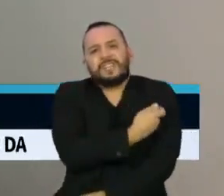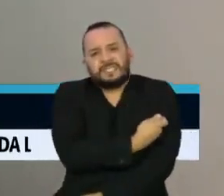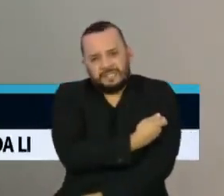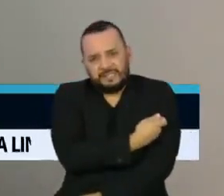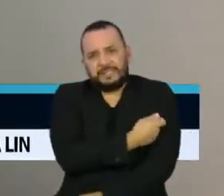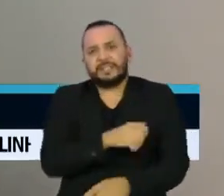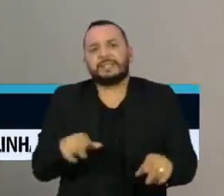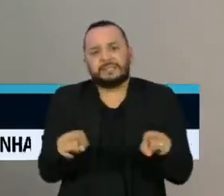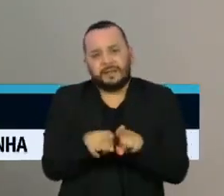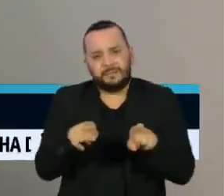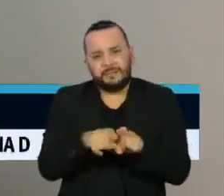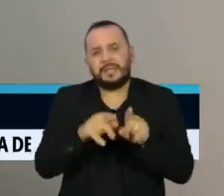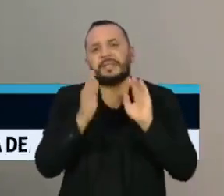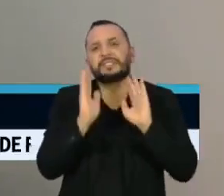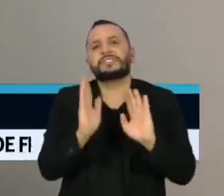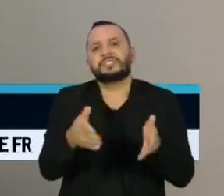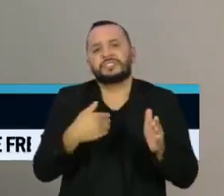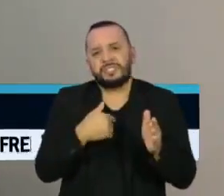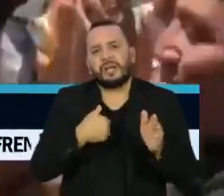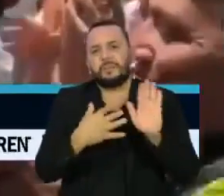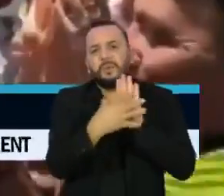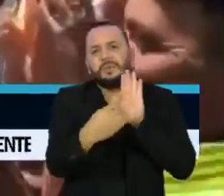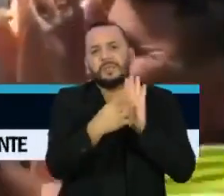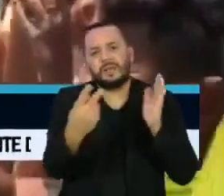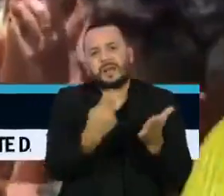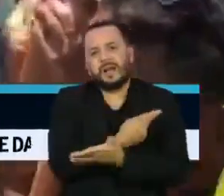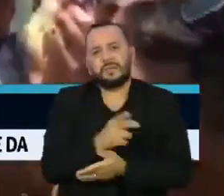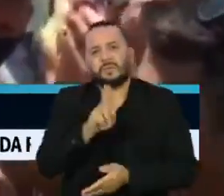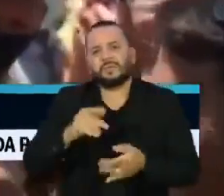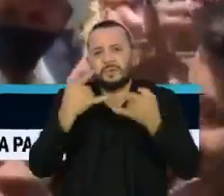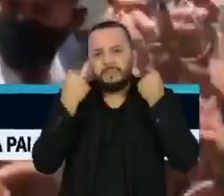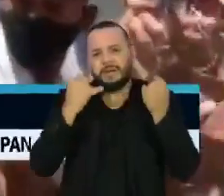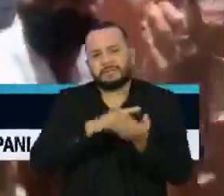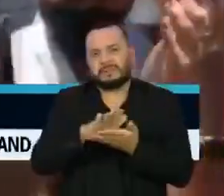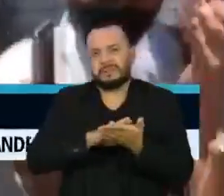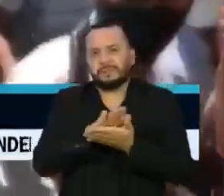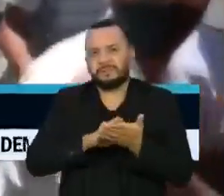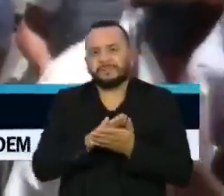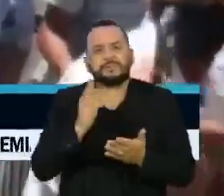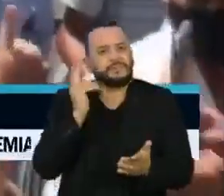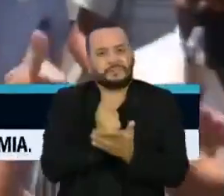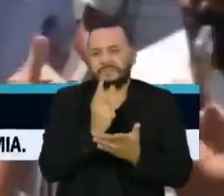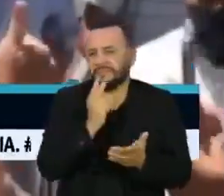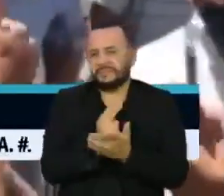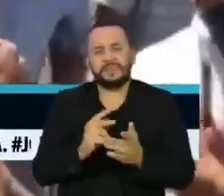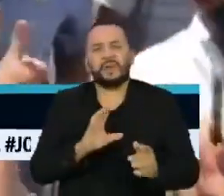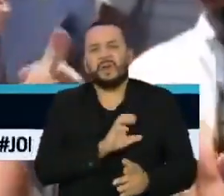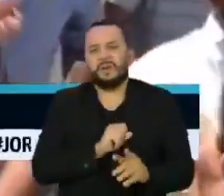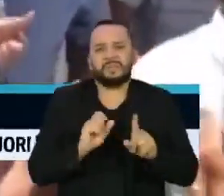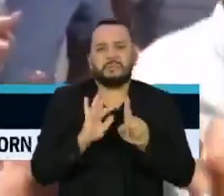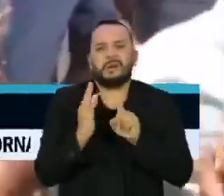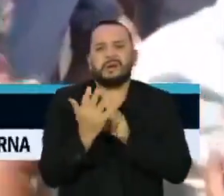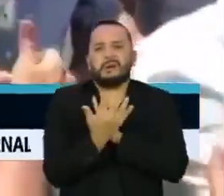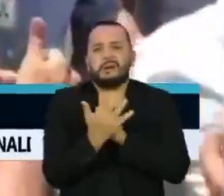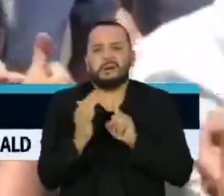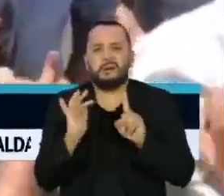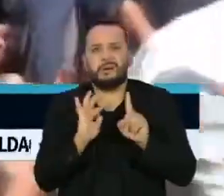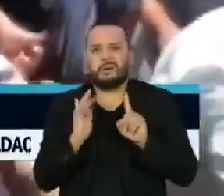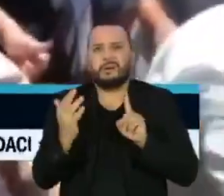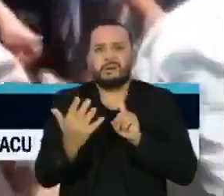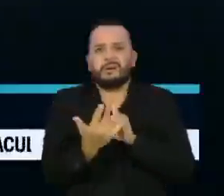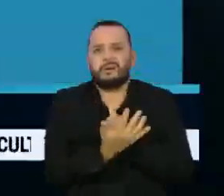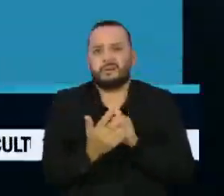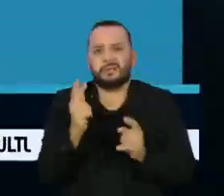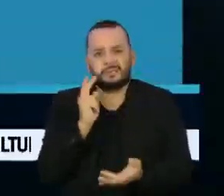exemplos, a não usar máscara e fazer questão em promover aglomerações ao seu